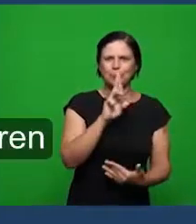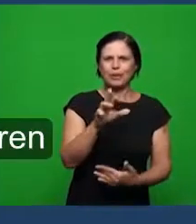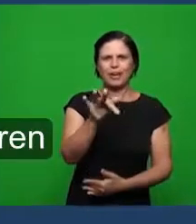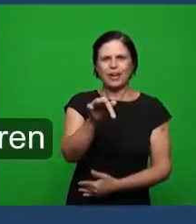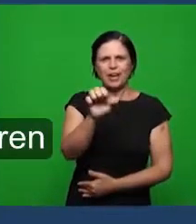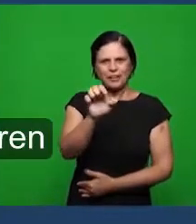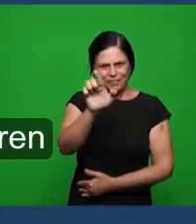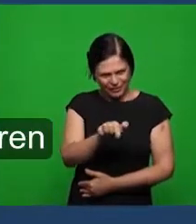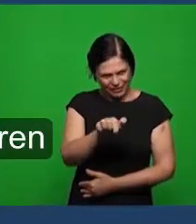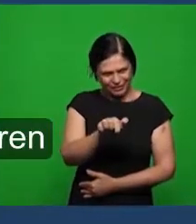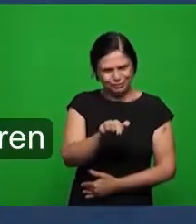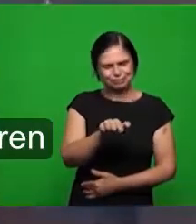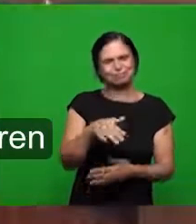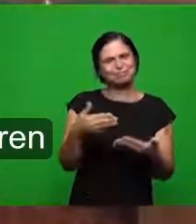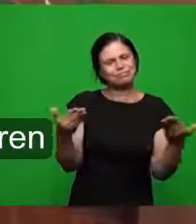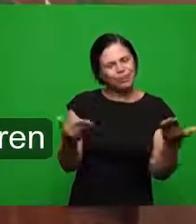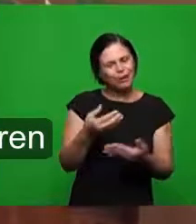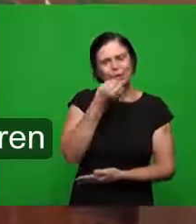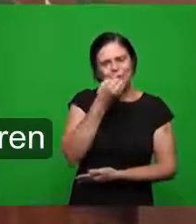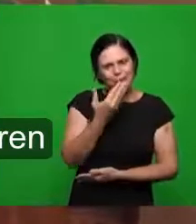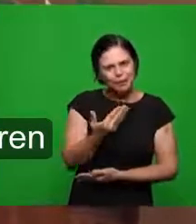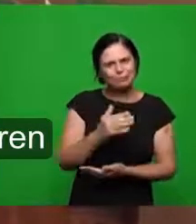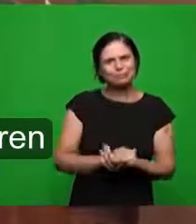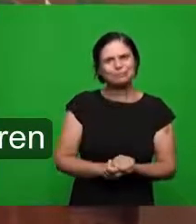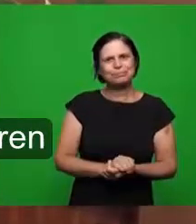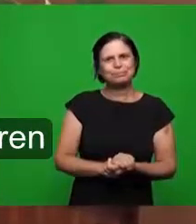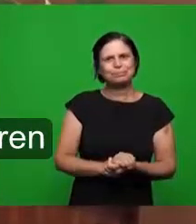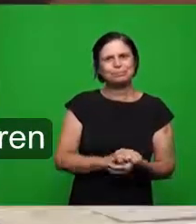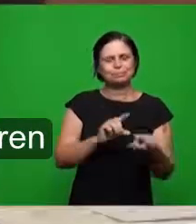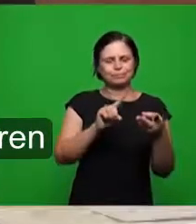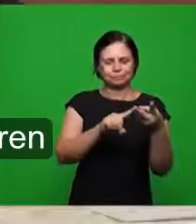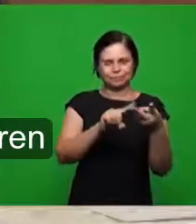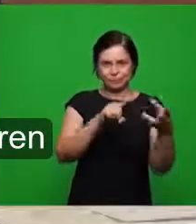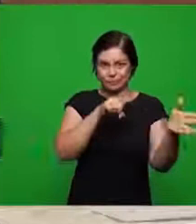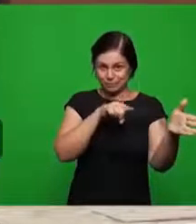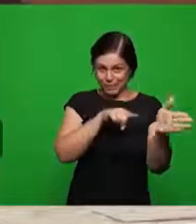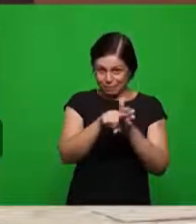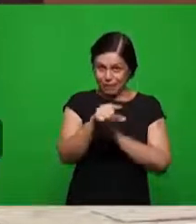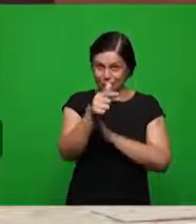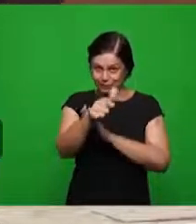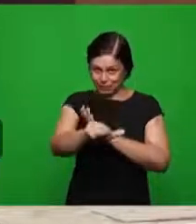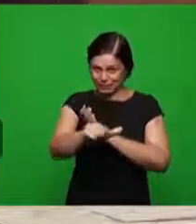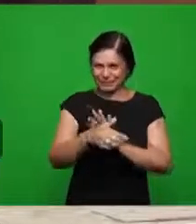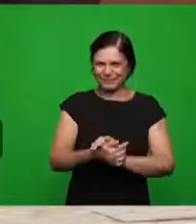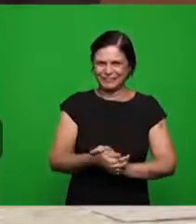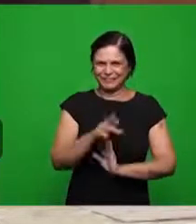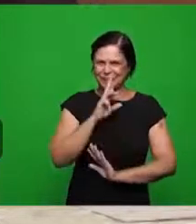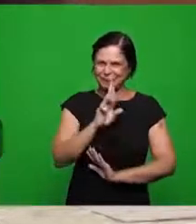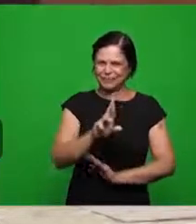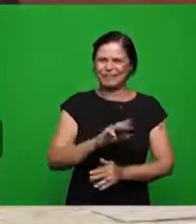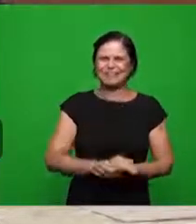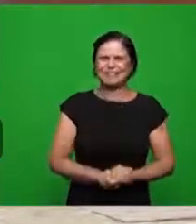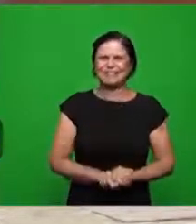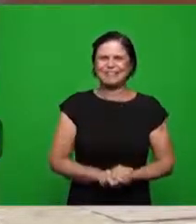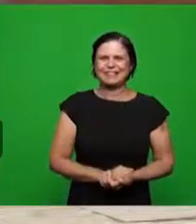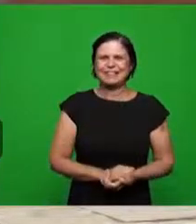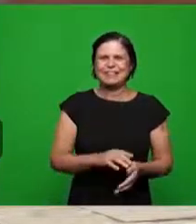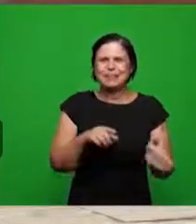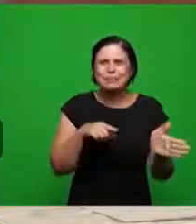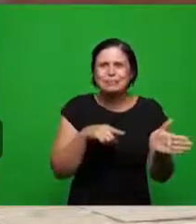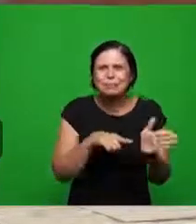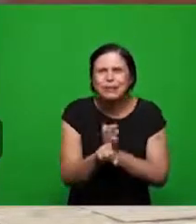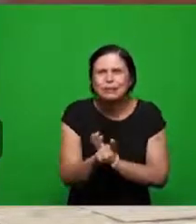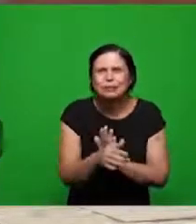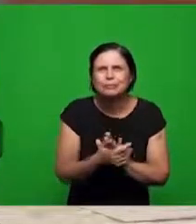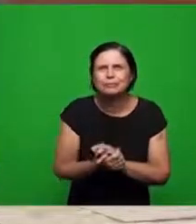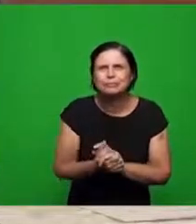bem agora nós vamos agora a pergunta seguinte para os irmãos responderem a pergunta é